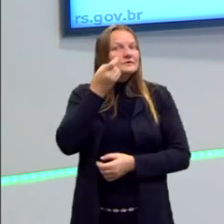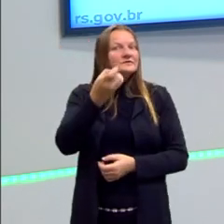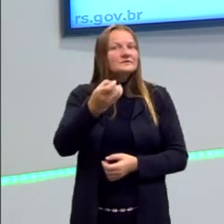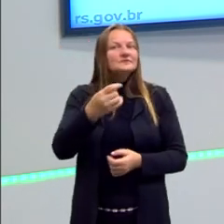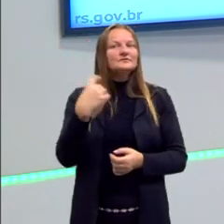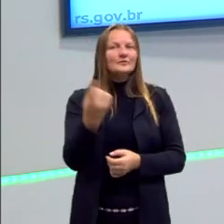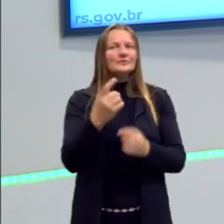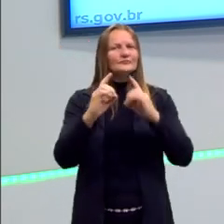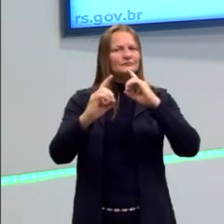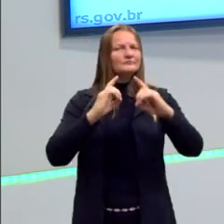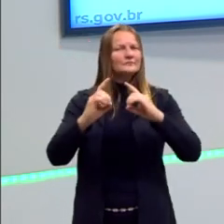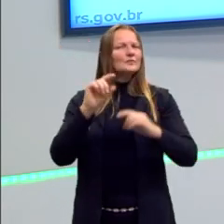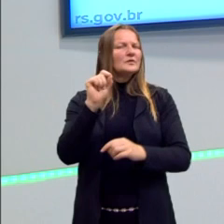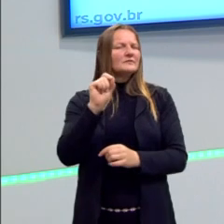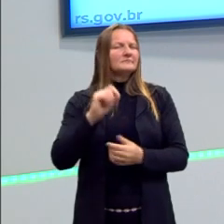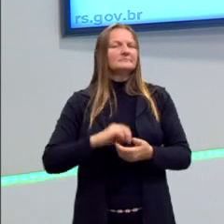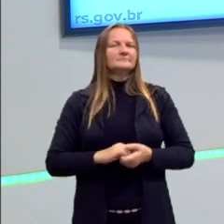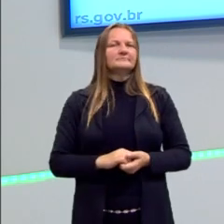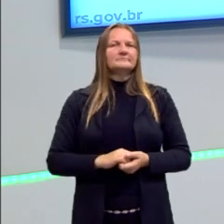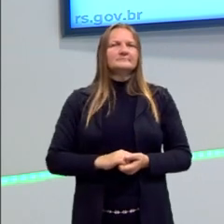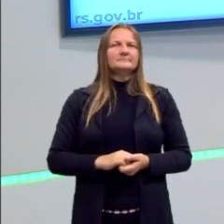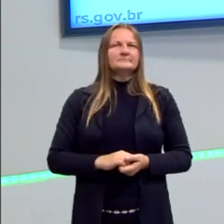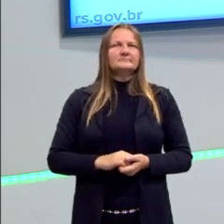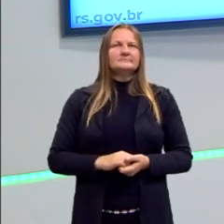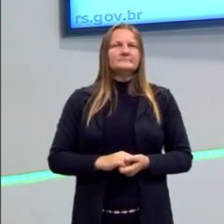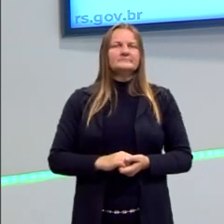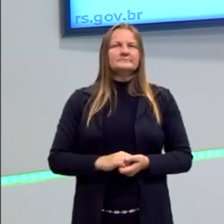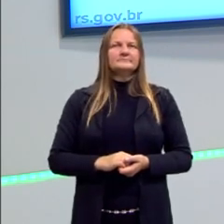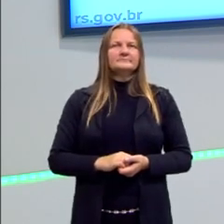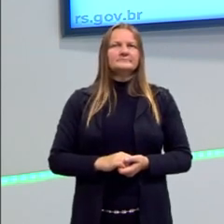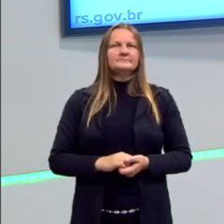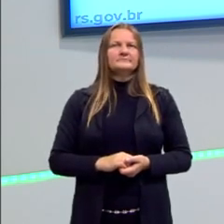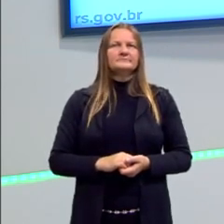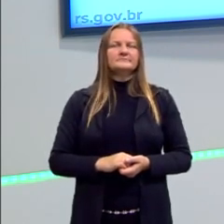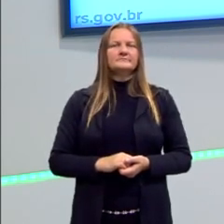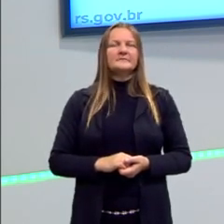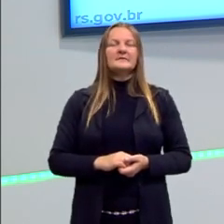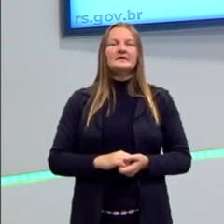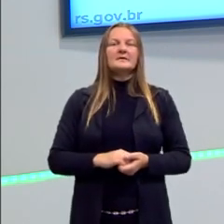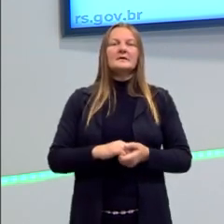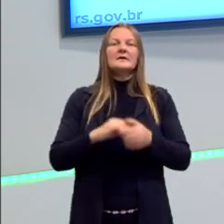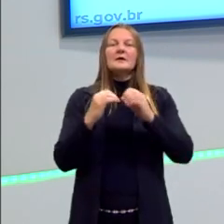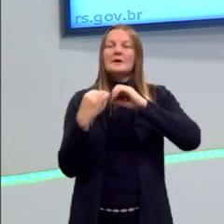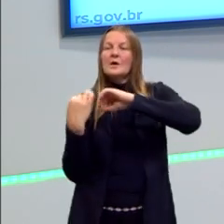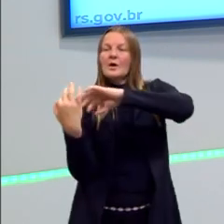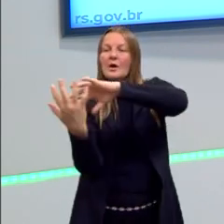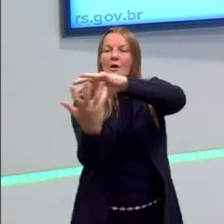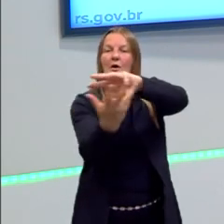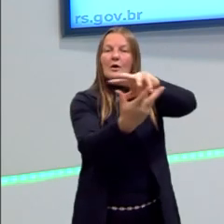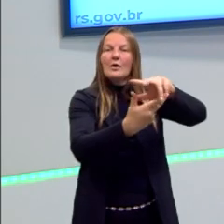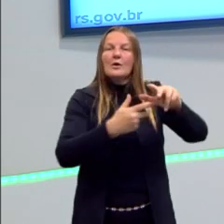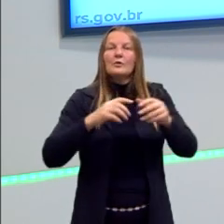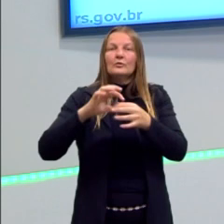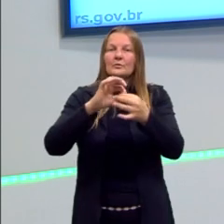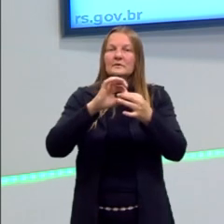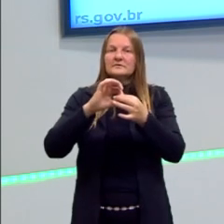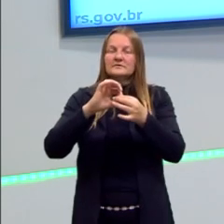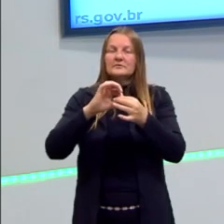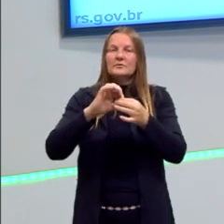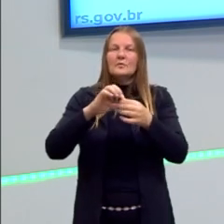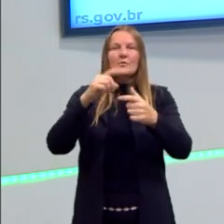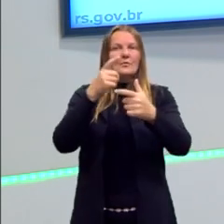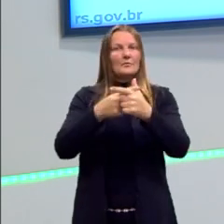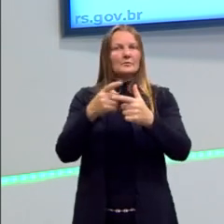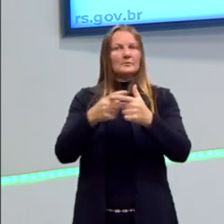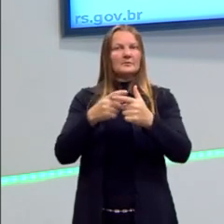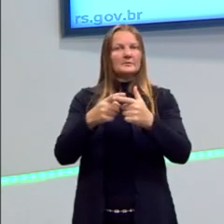começarmos a discutir da globalização. A globalização é um problema mundial, certo? Mas os estados, o estado